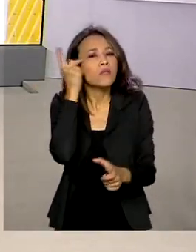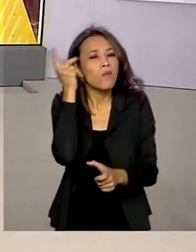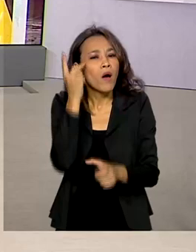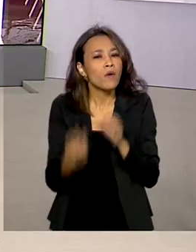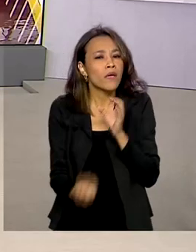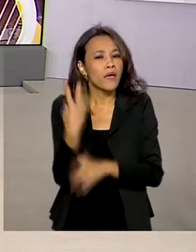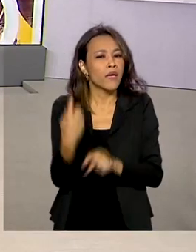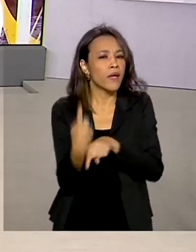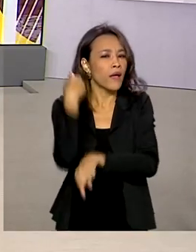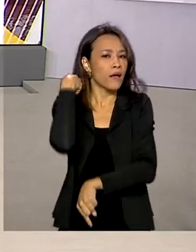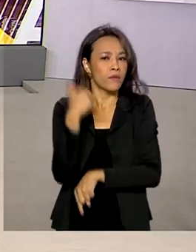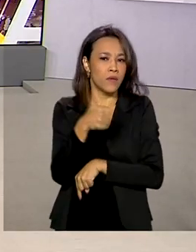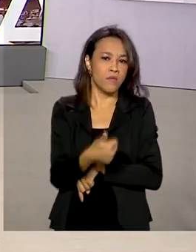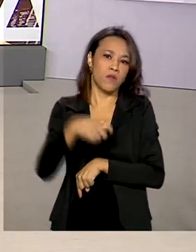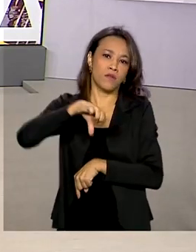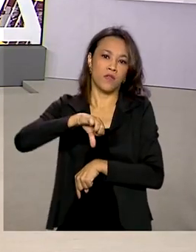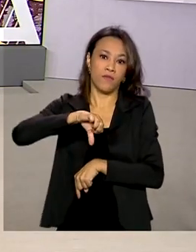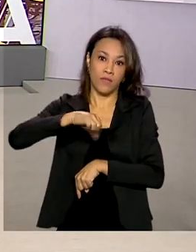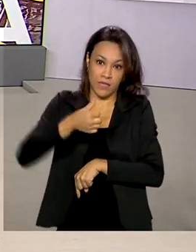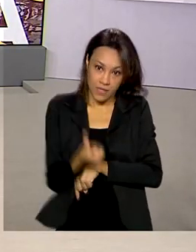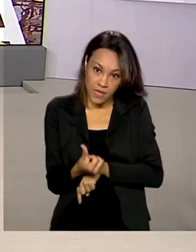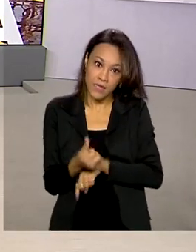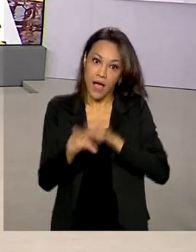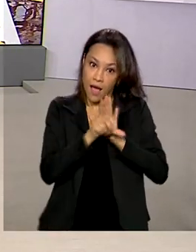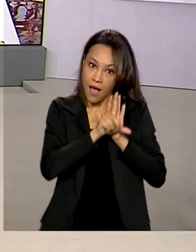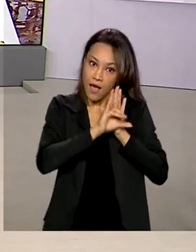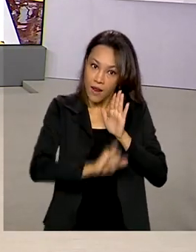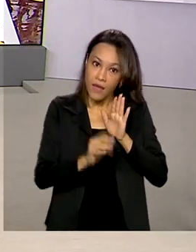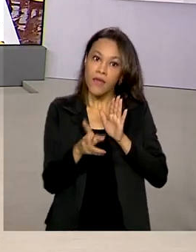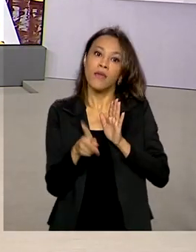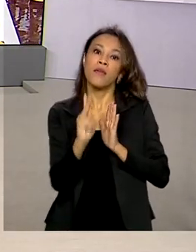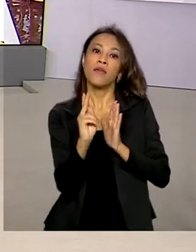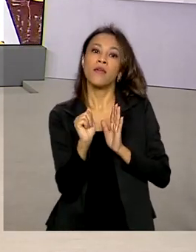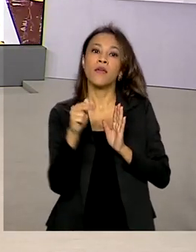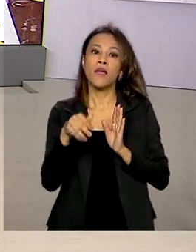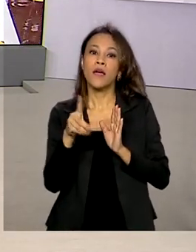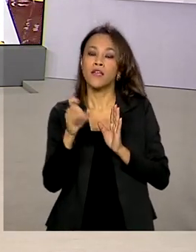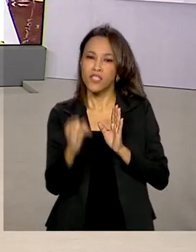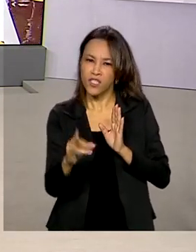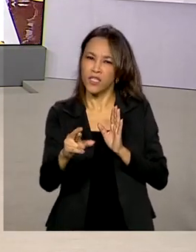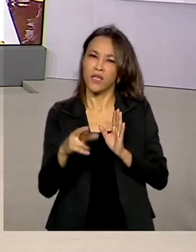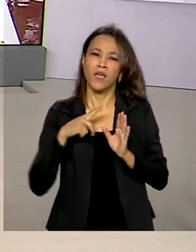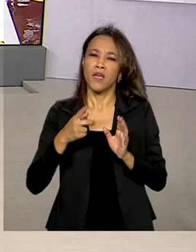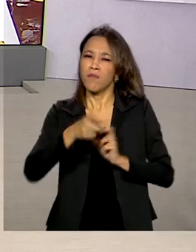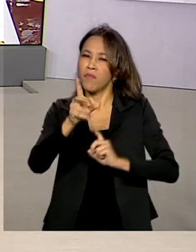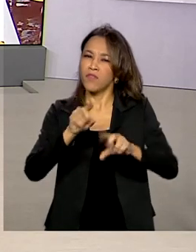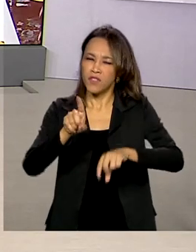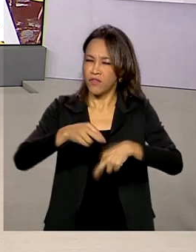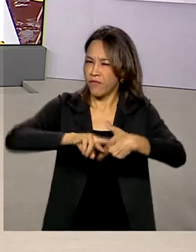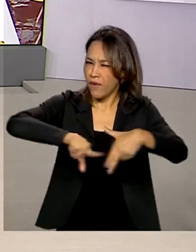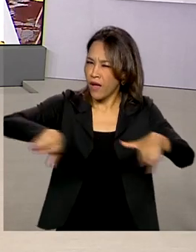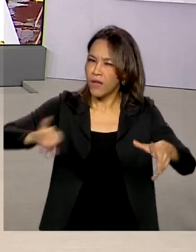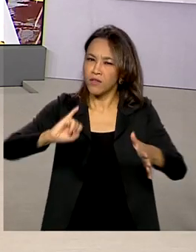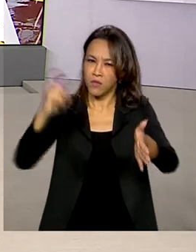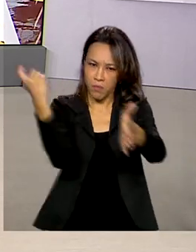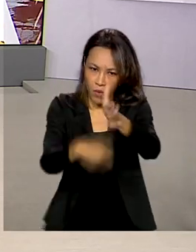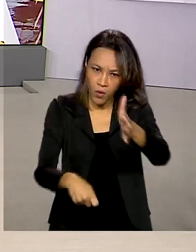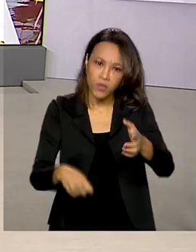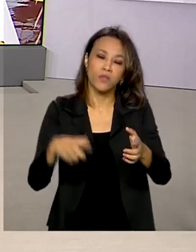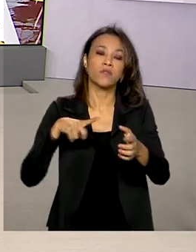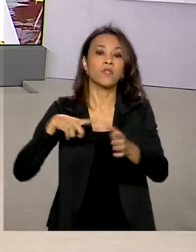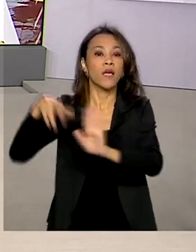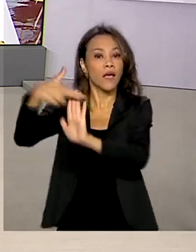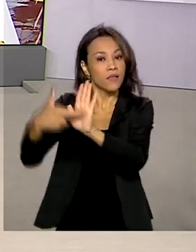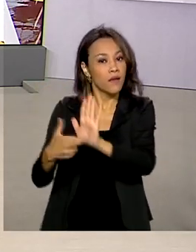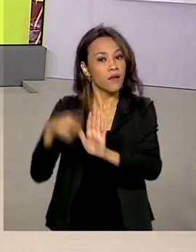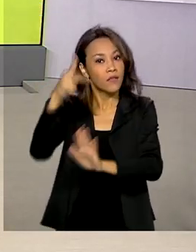1996, a Lei Candir isentou as exportações de vários tributos, inclusive estaduais, estabelecendo que os